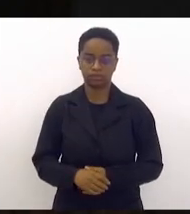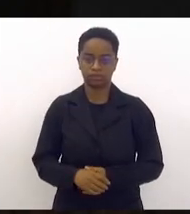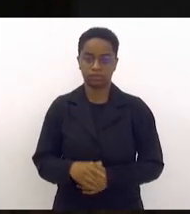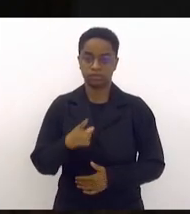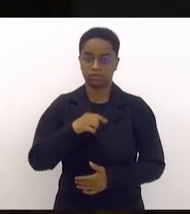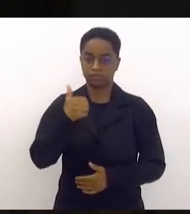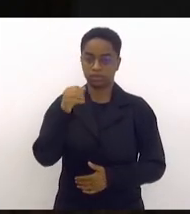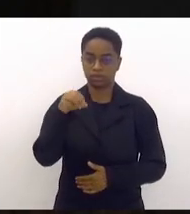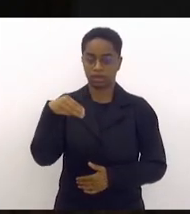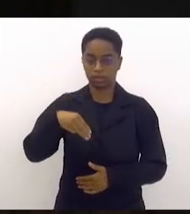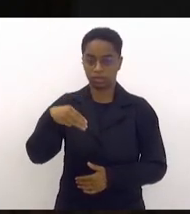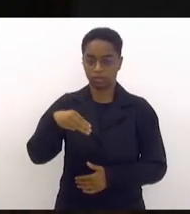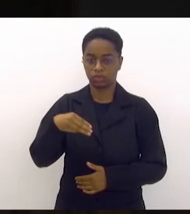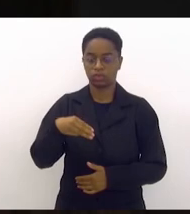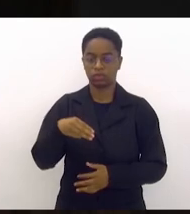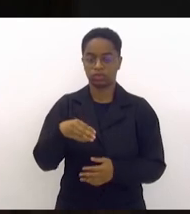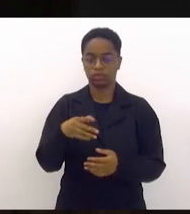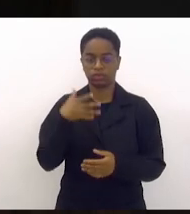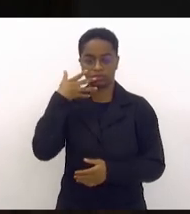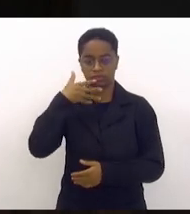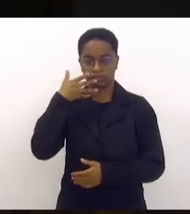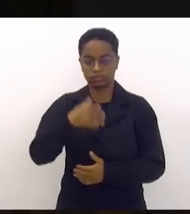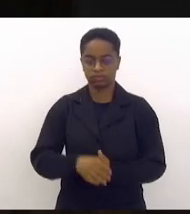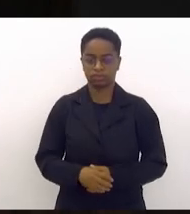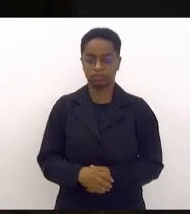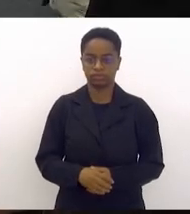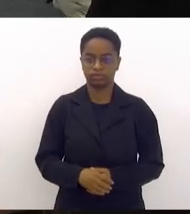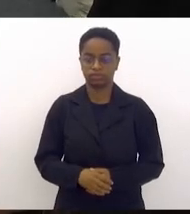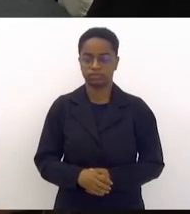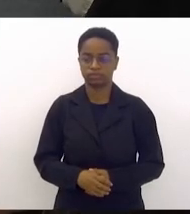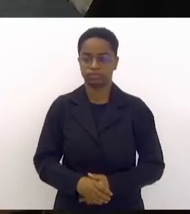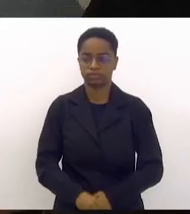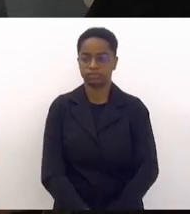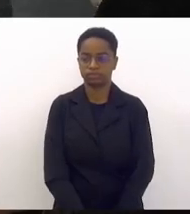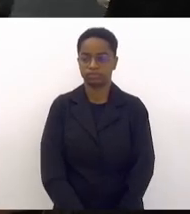dispõe de 10 minutos no tempo regimental. Obrigado.